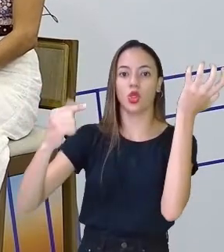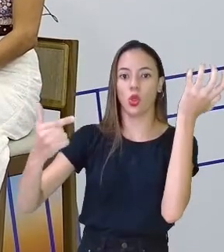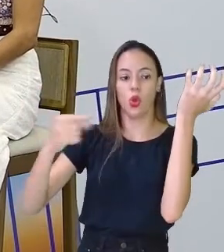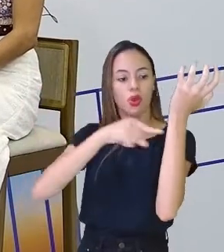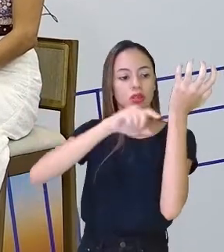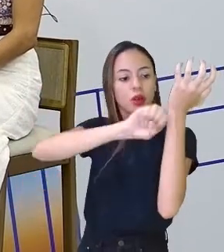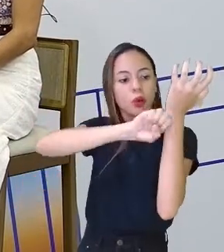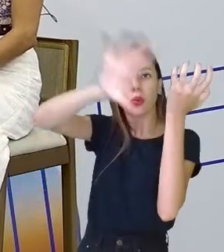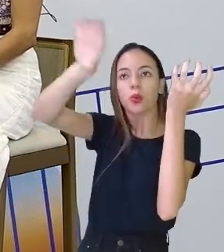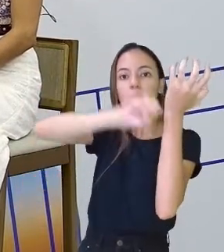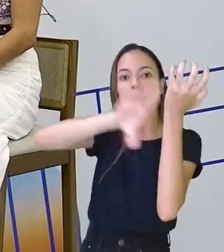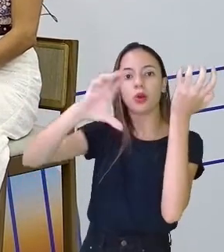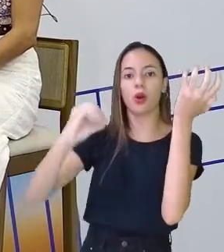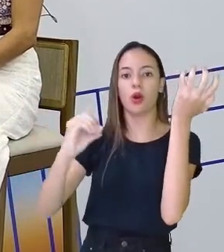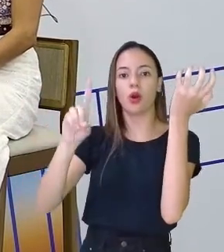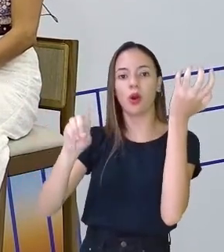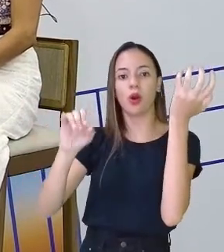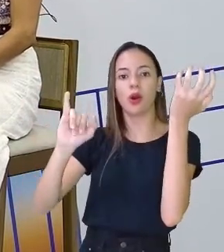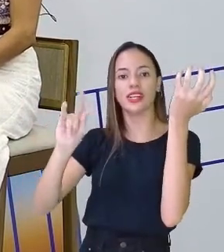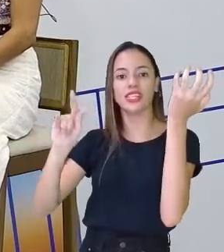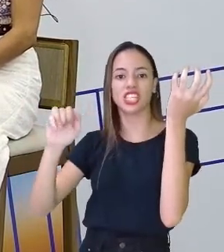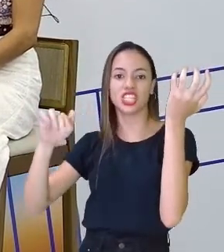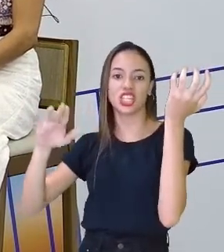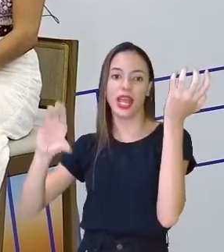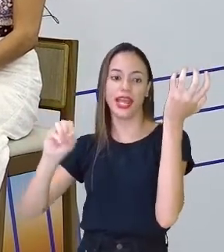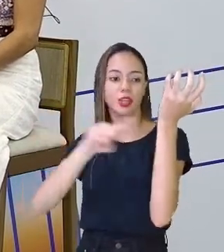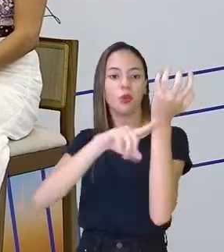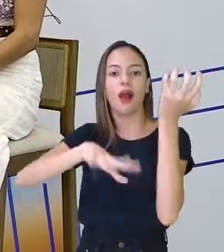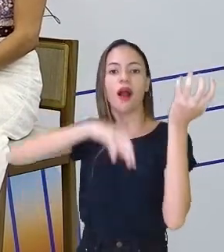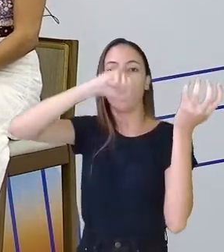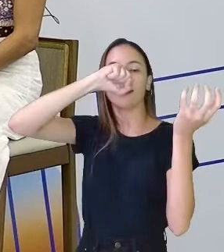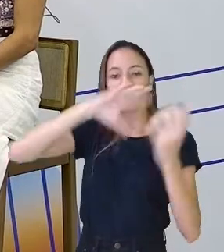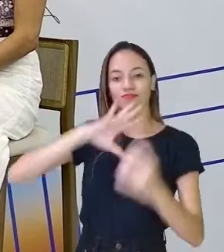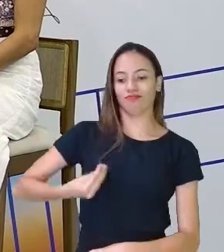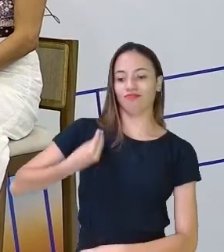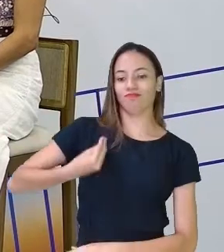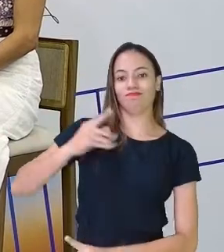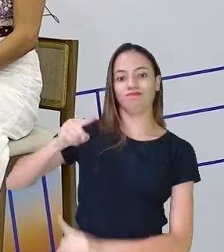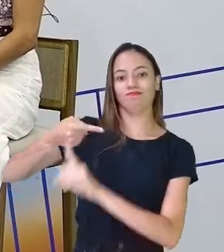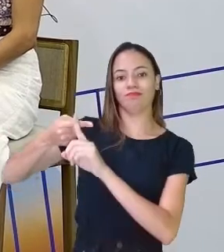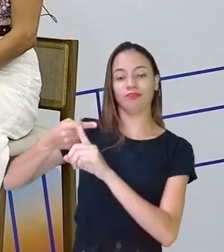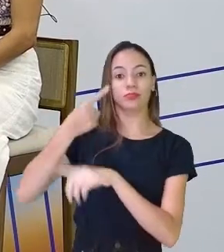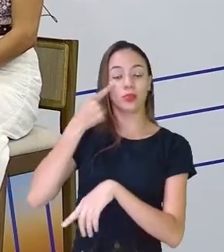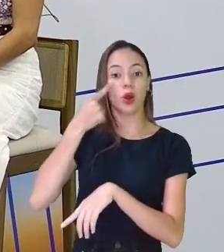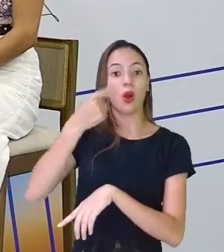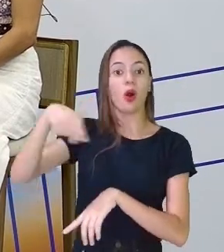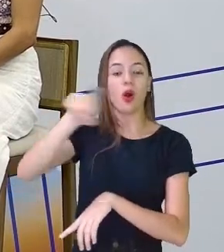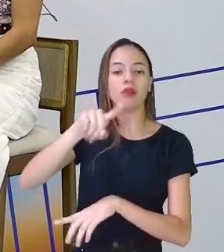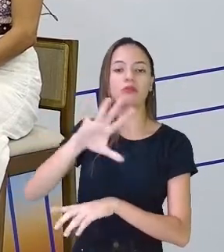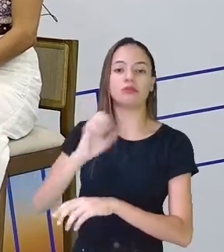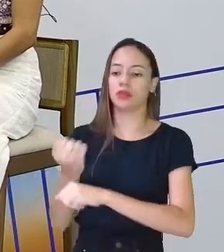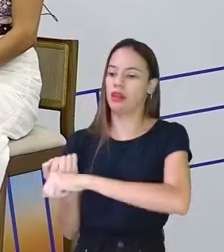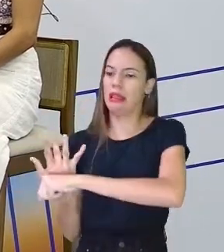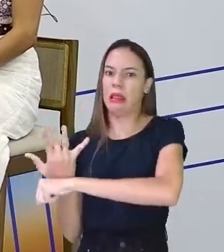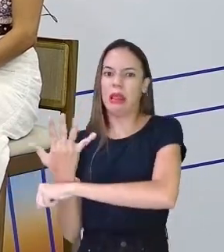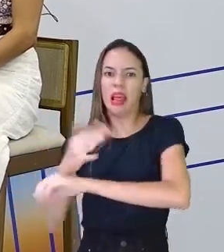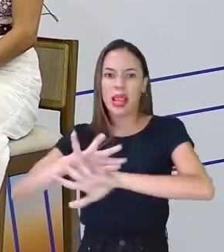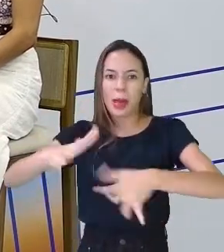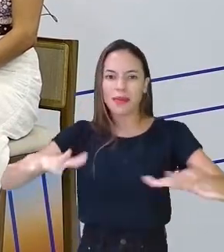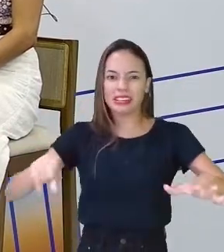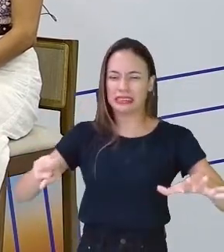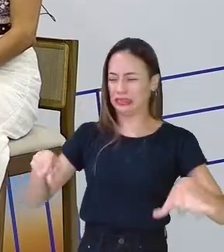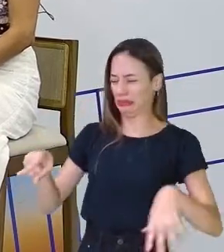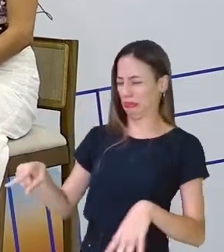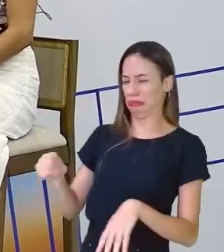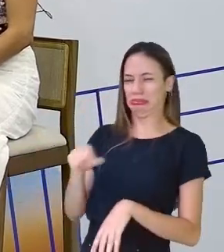oxigênio, que é o ar da vida. E que saibam, aquela plantinha da praia que muita gente tem nojo, tem